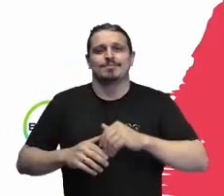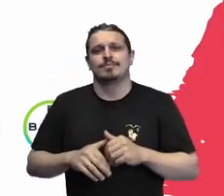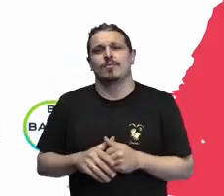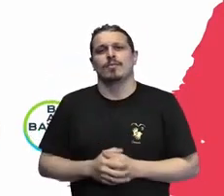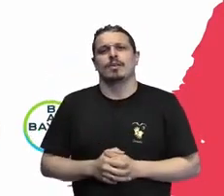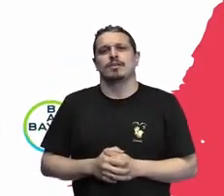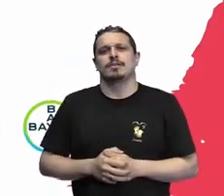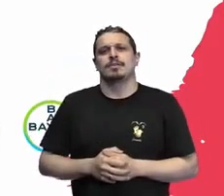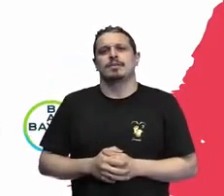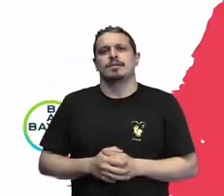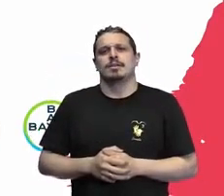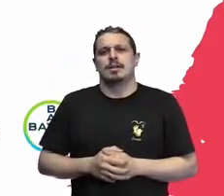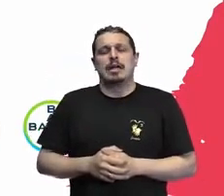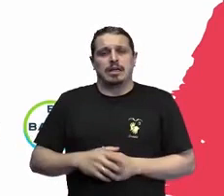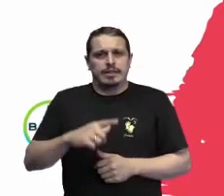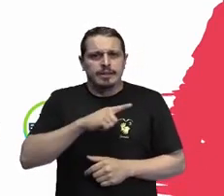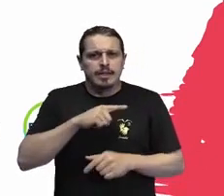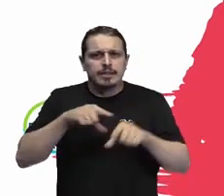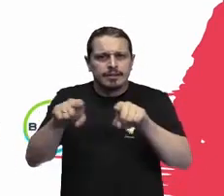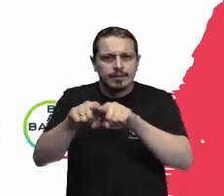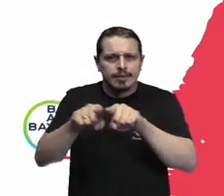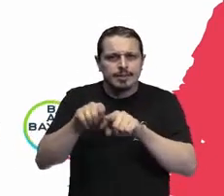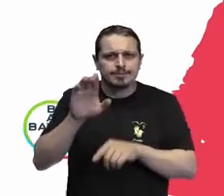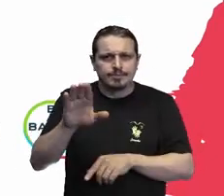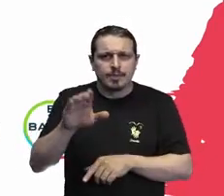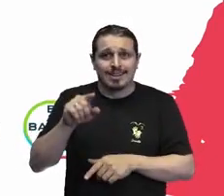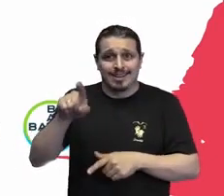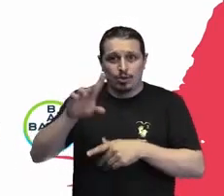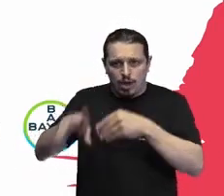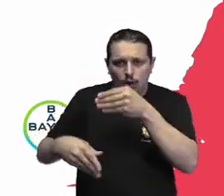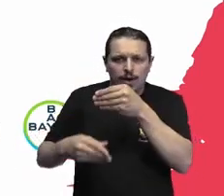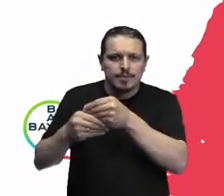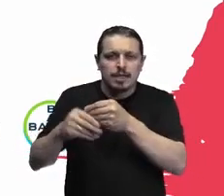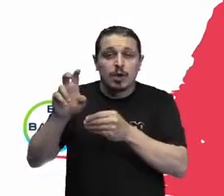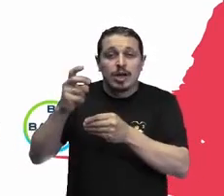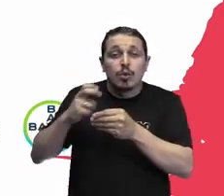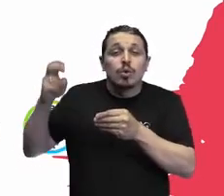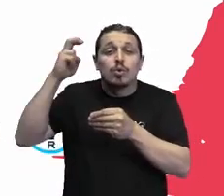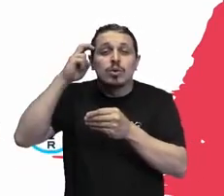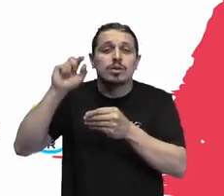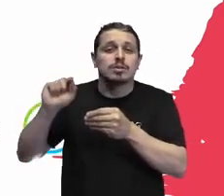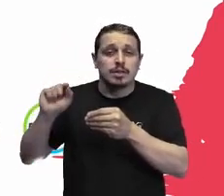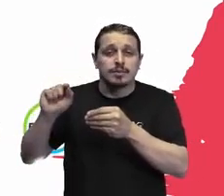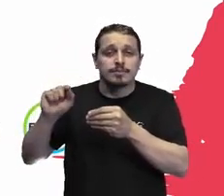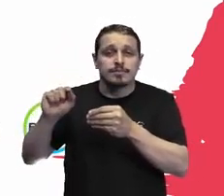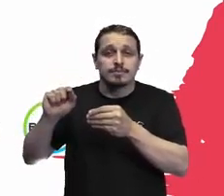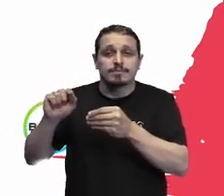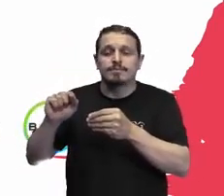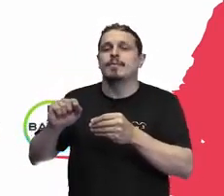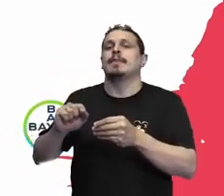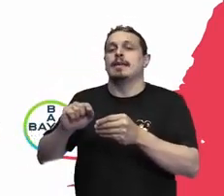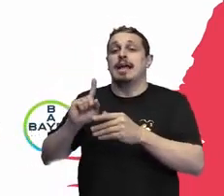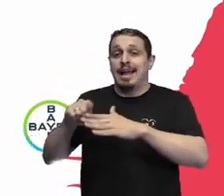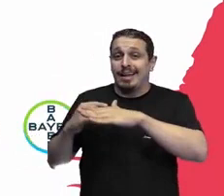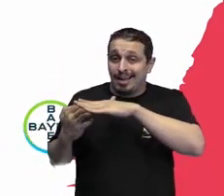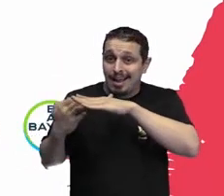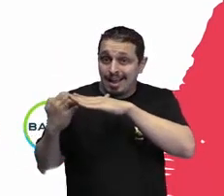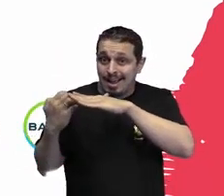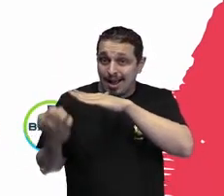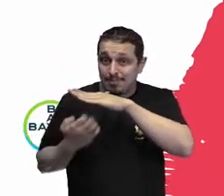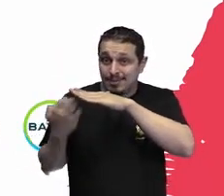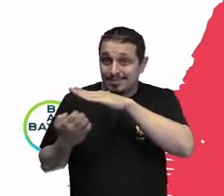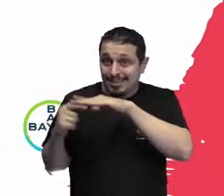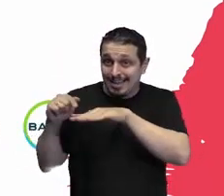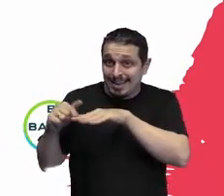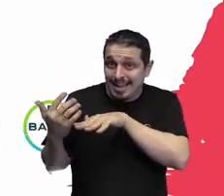né? Além disso, você ter uma cultura e uma reputação de uma organização com uma cultura inclusiva, favorece